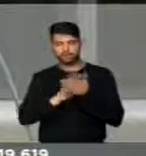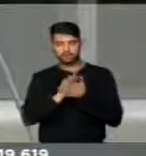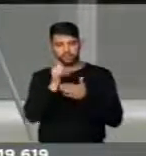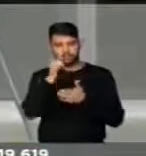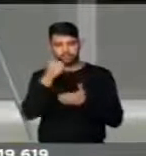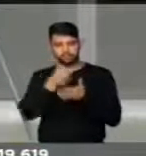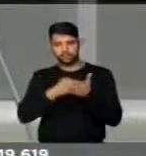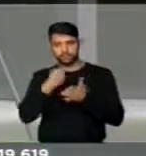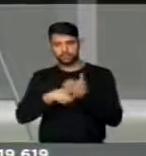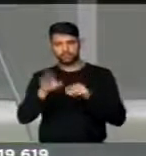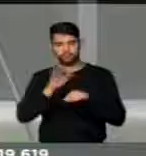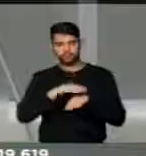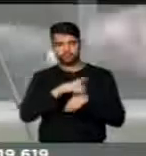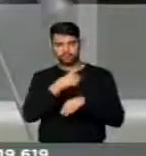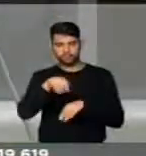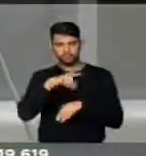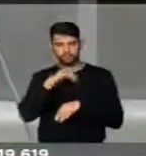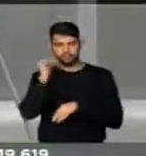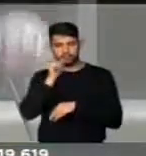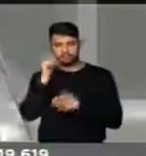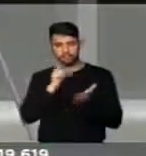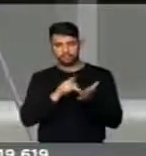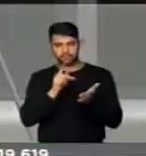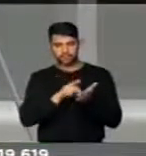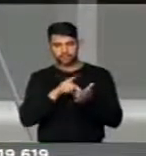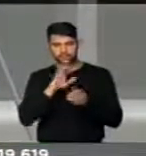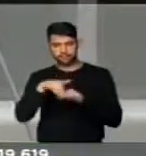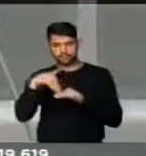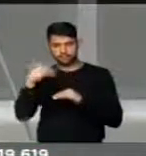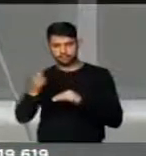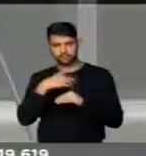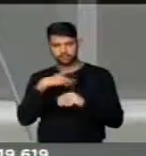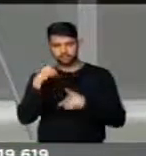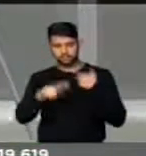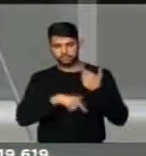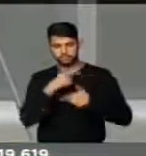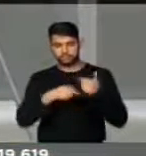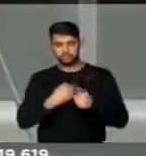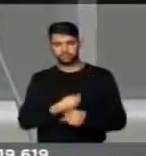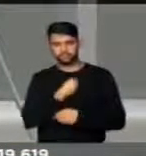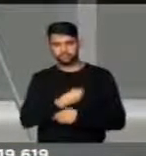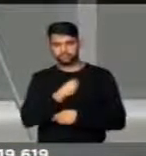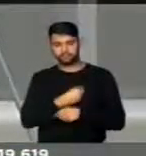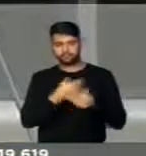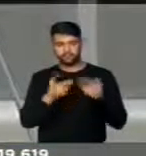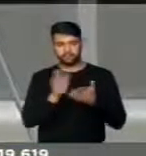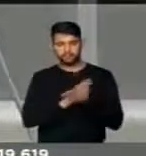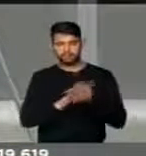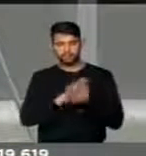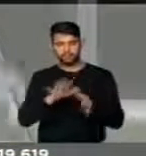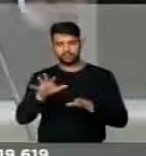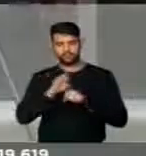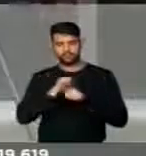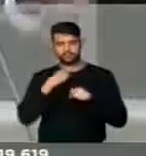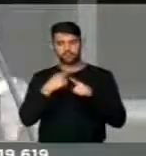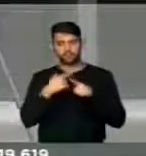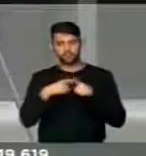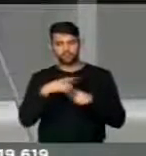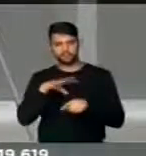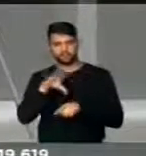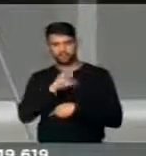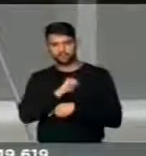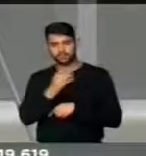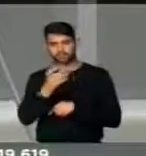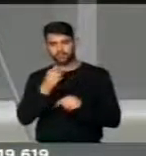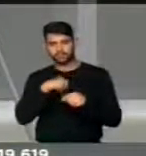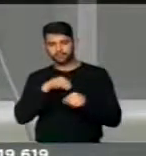feministas como muitas aqui, a mulher de verdade que está lá fora ralando para sobreviver, ela não quer empoderamento, ela quer ser amada,